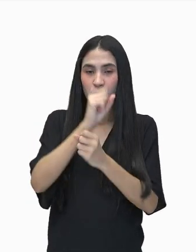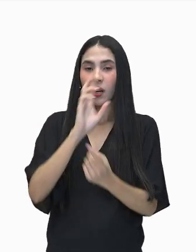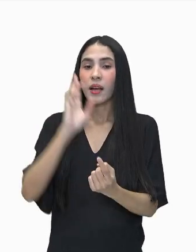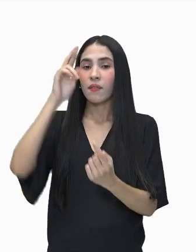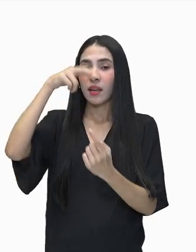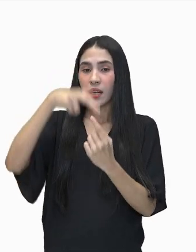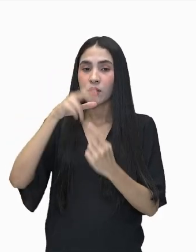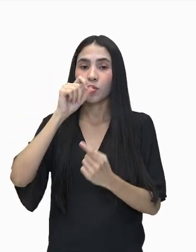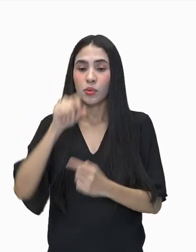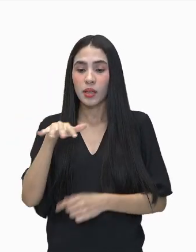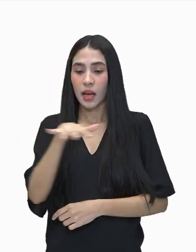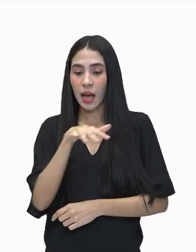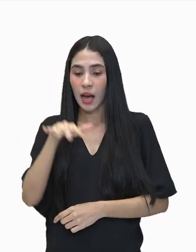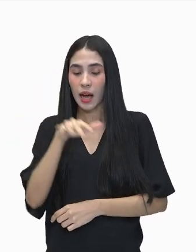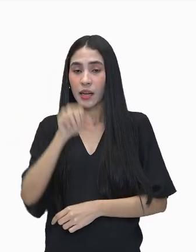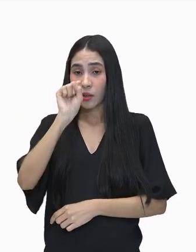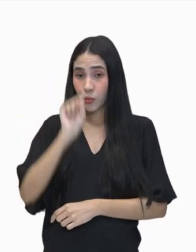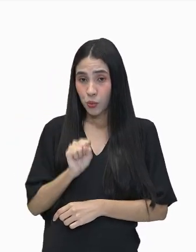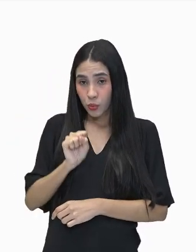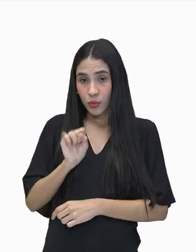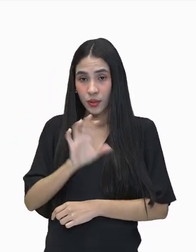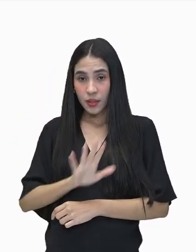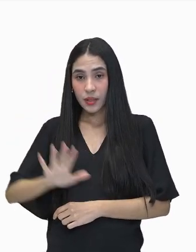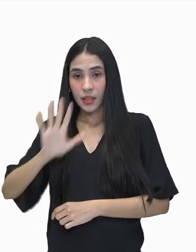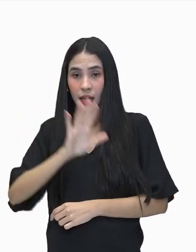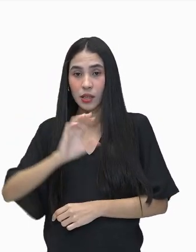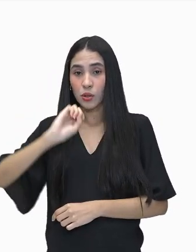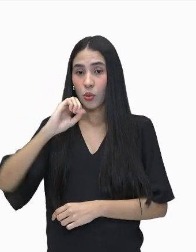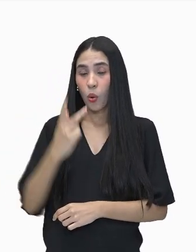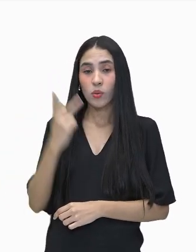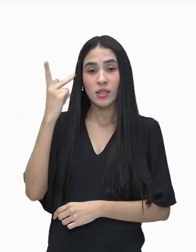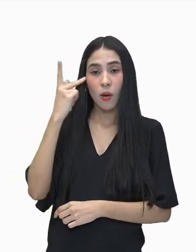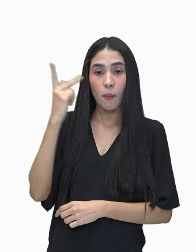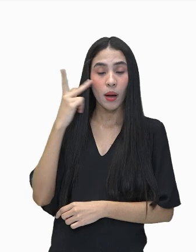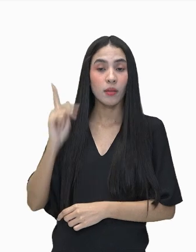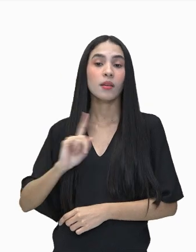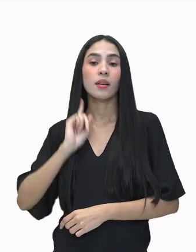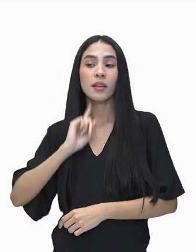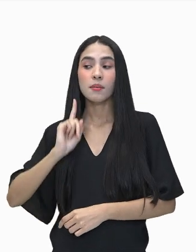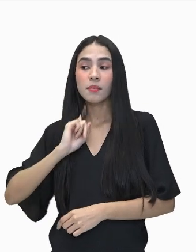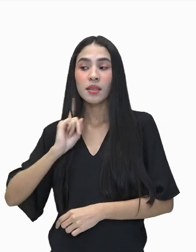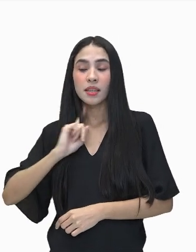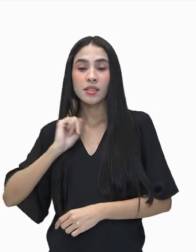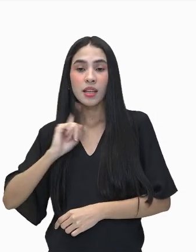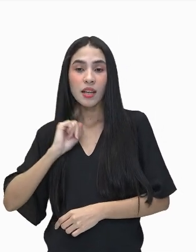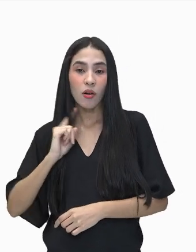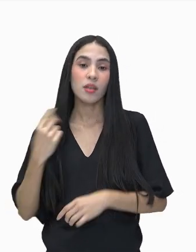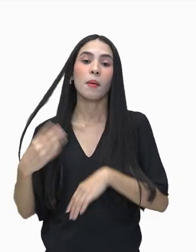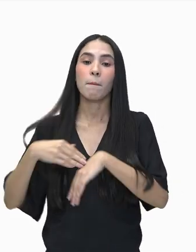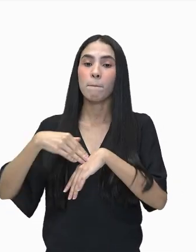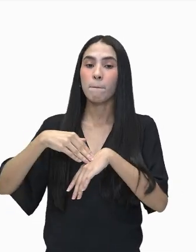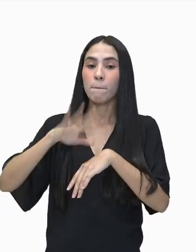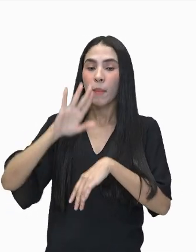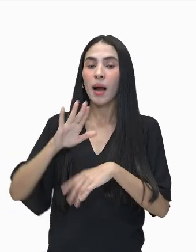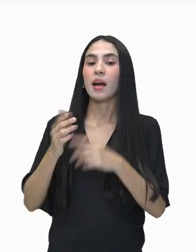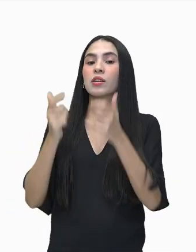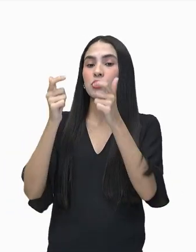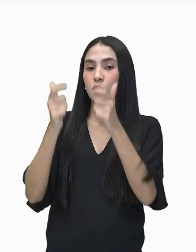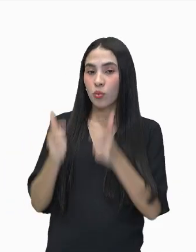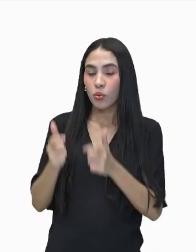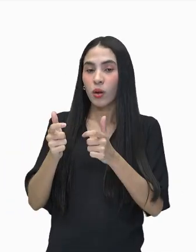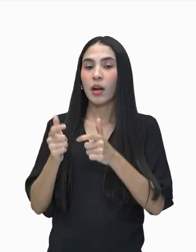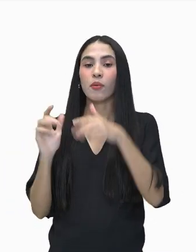para o cenário de que a região sudeste ali, com São Paulo e Minas Gerais, são, sem sobra de dúvida, aquelas